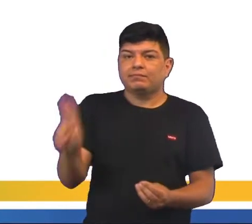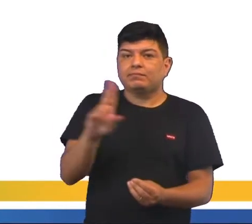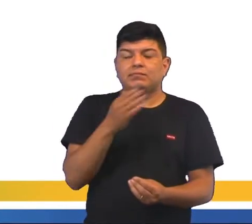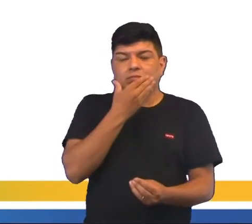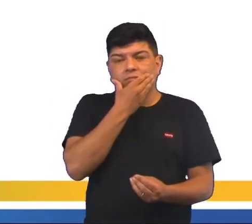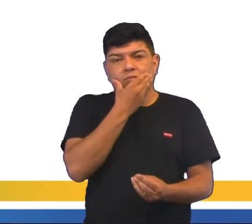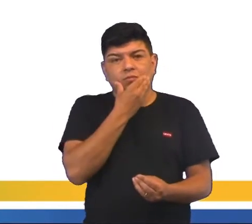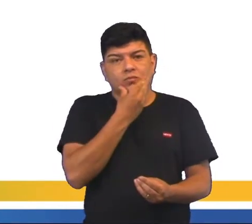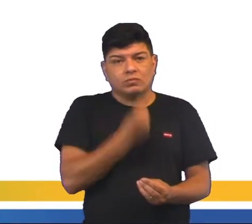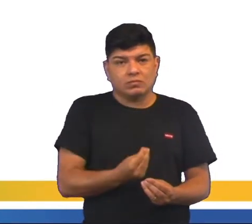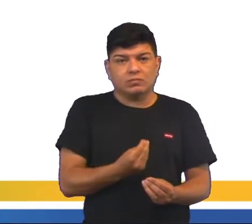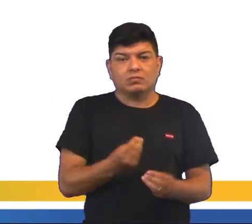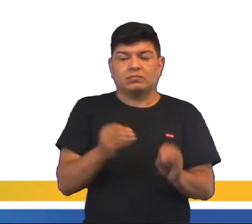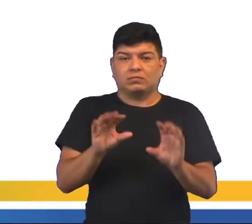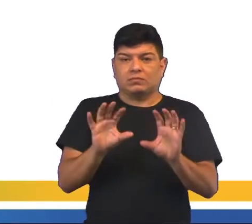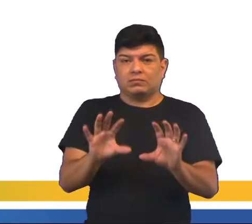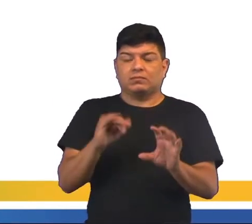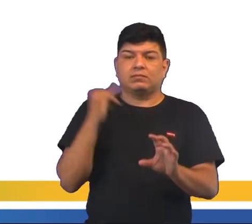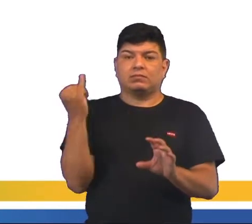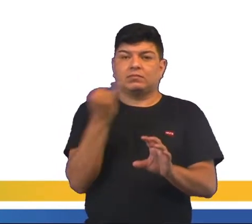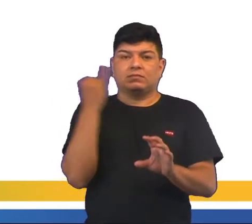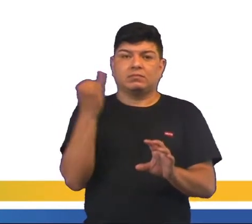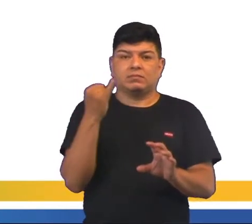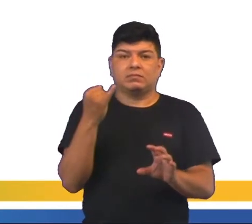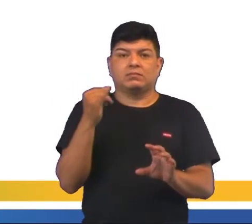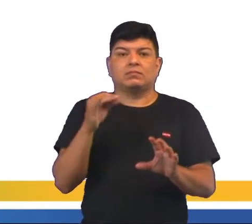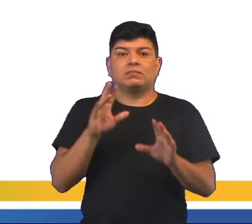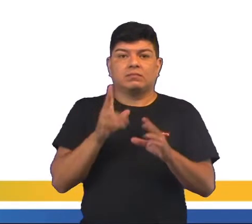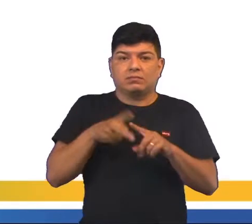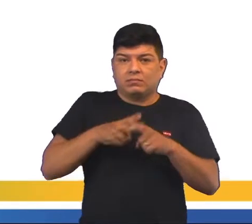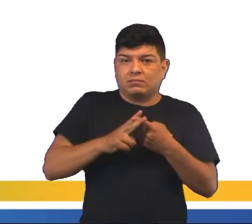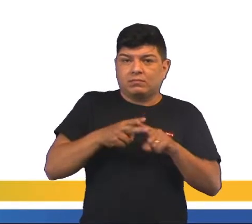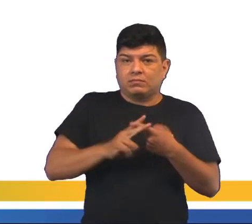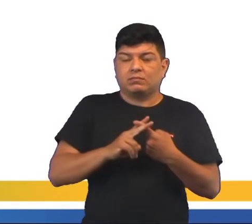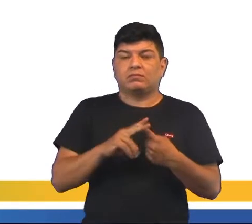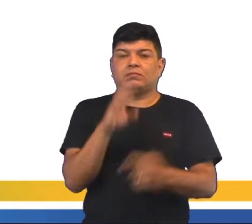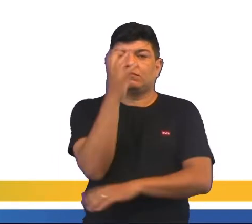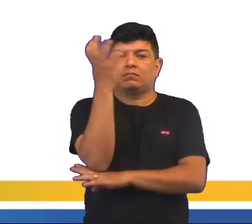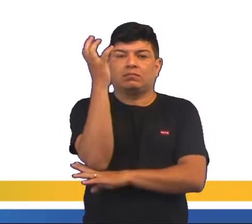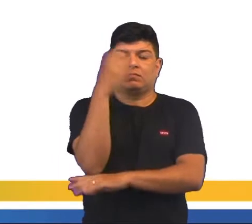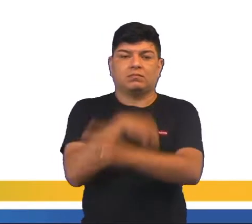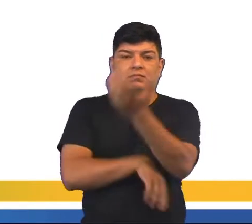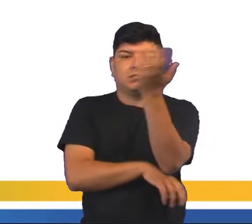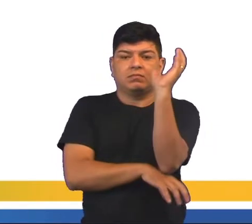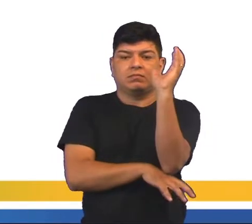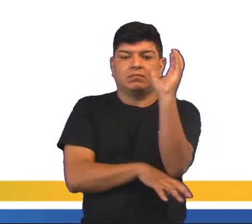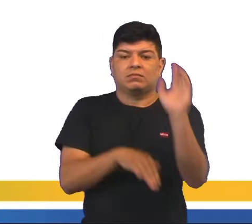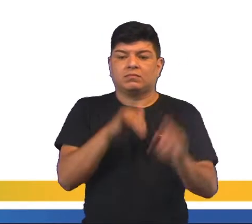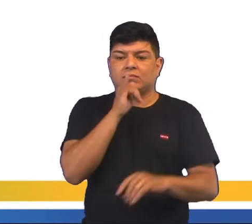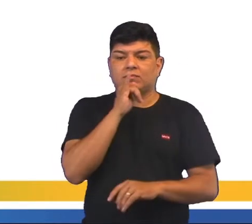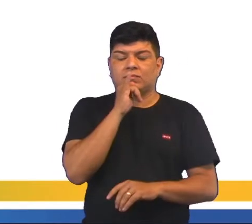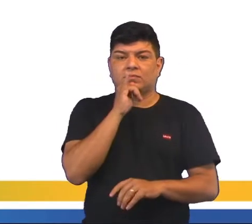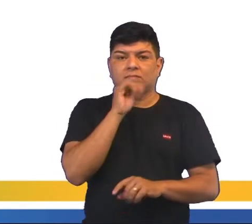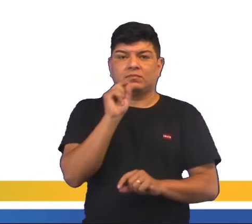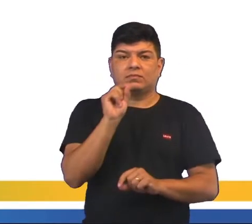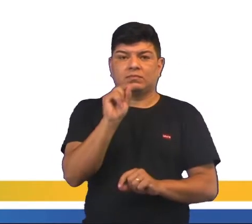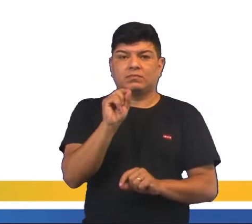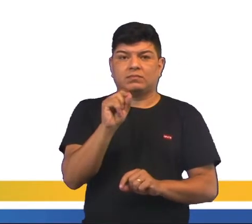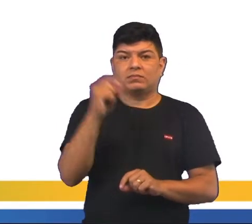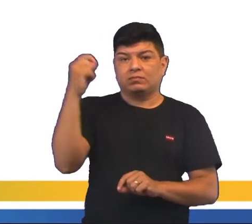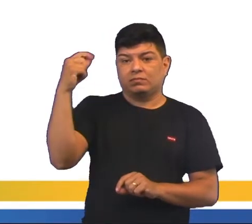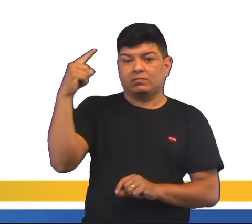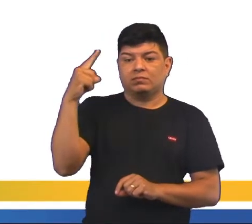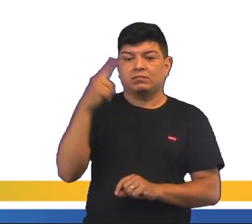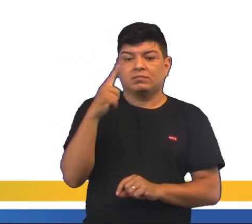pelo homem são determinantes para sua manutenção na natureza. São exemplos disso. Luz